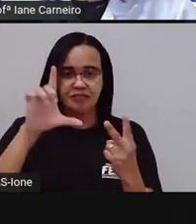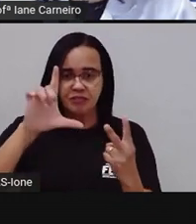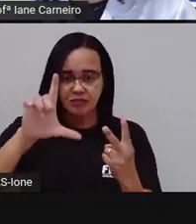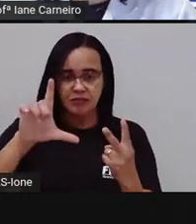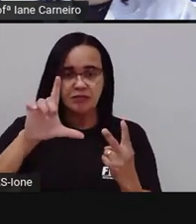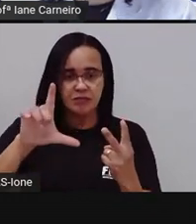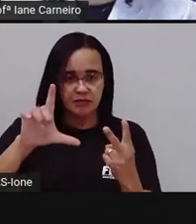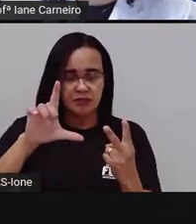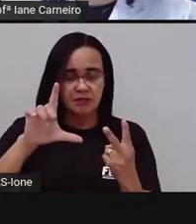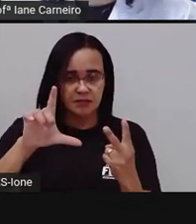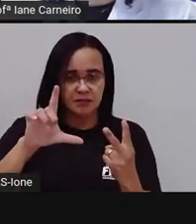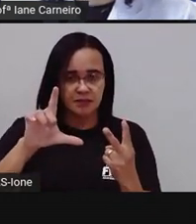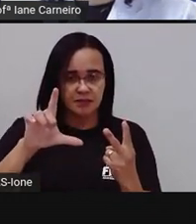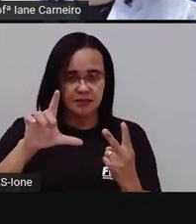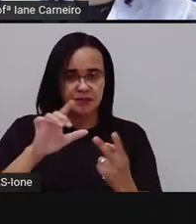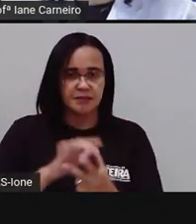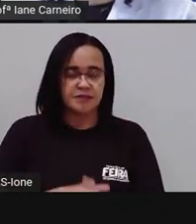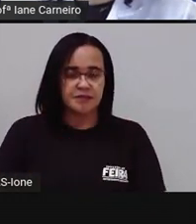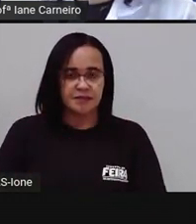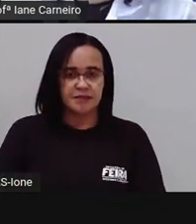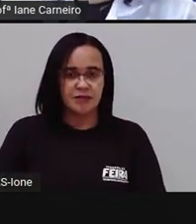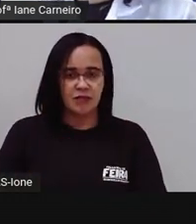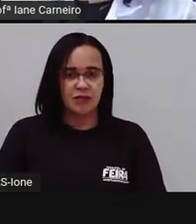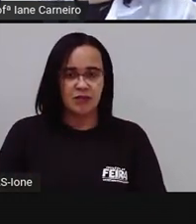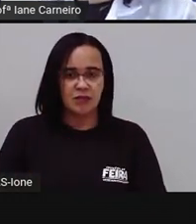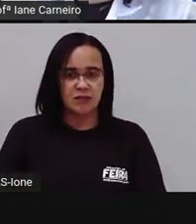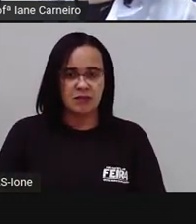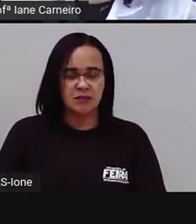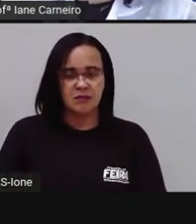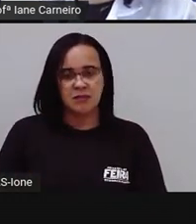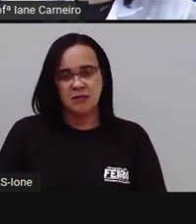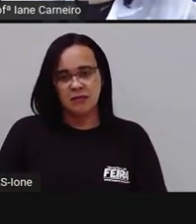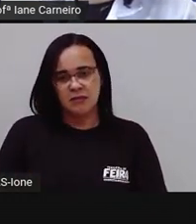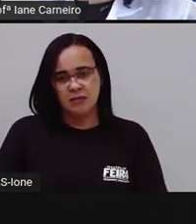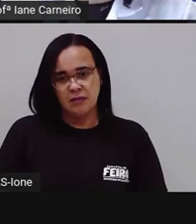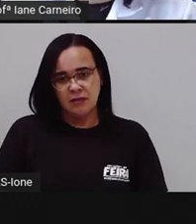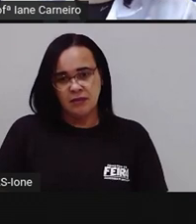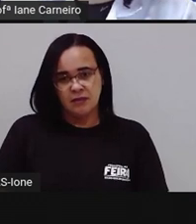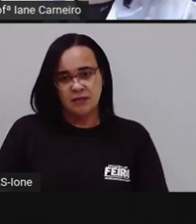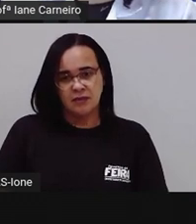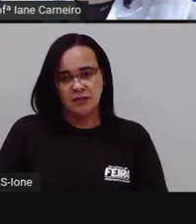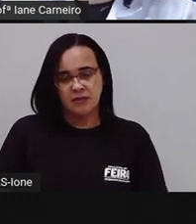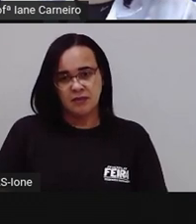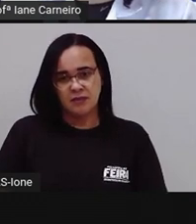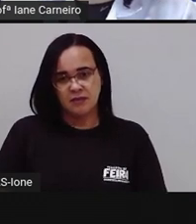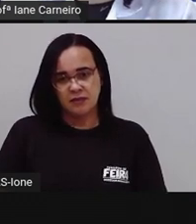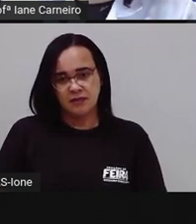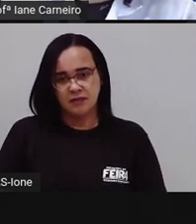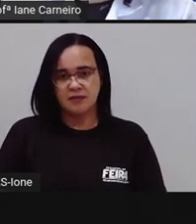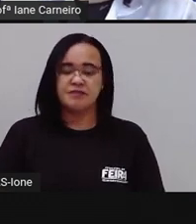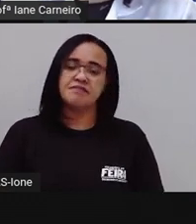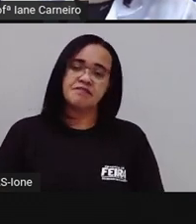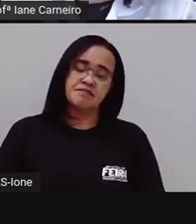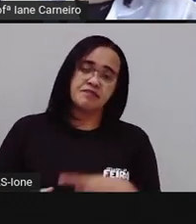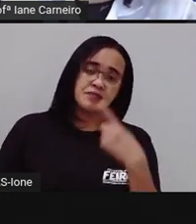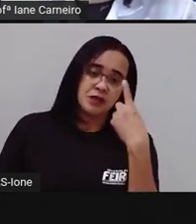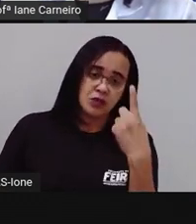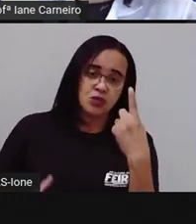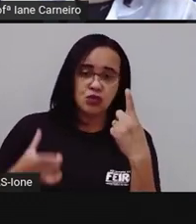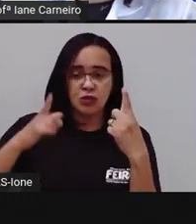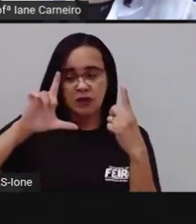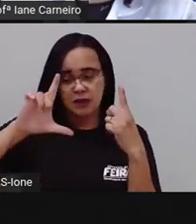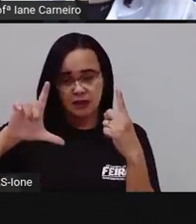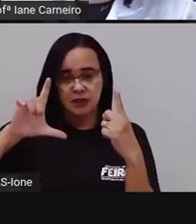eu já vou ter cinco litros? Vamos ver? Ó, então eu tenho um litro aqui nessa garrafa e tenho